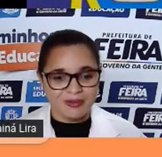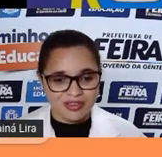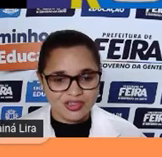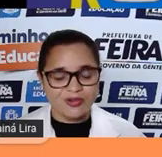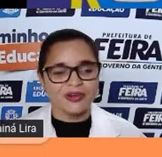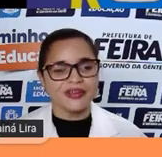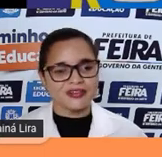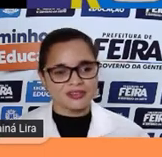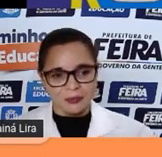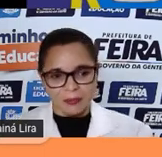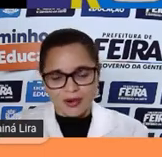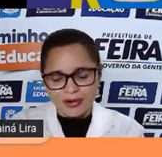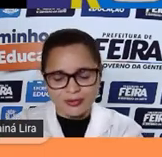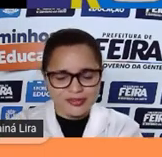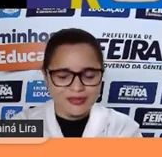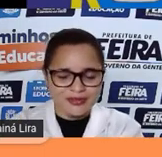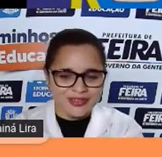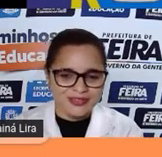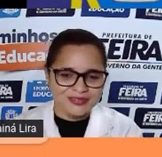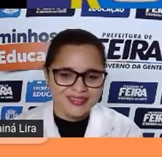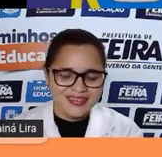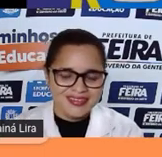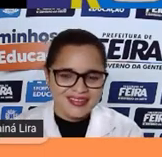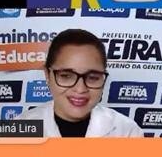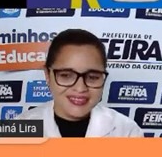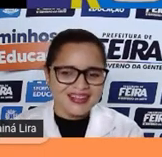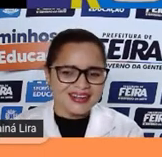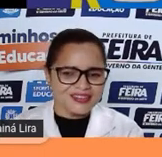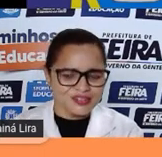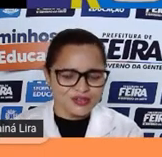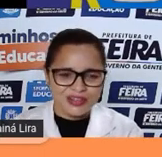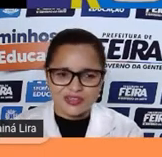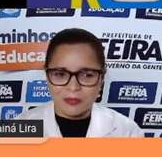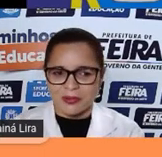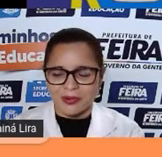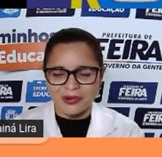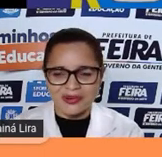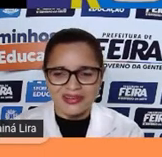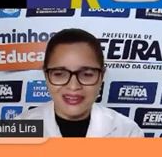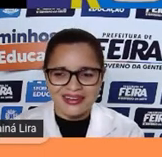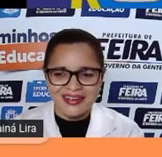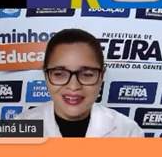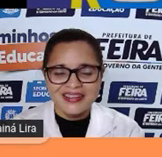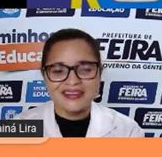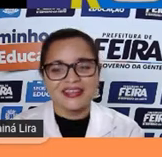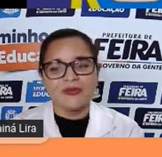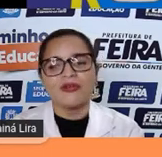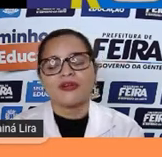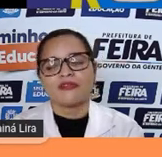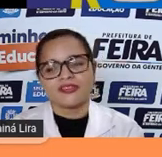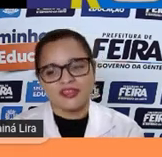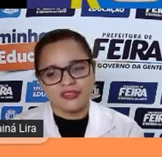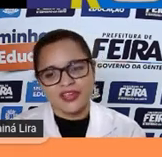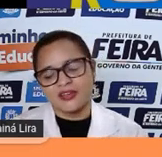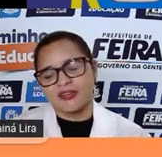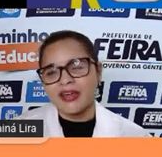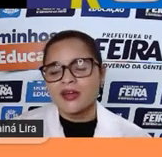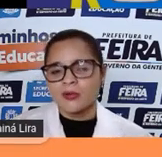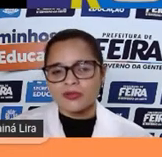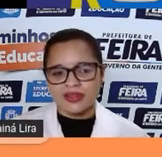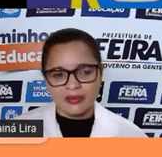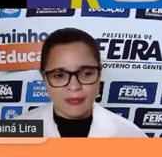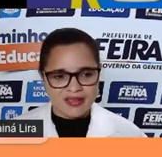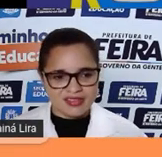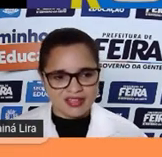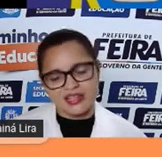Ó, acho que eu conheço. Era um porco, o segundo ano? Será que esse som era de um porco? Então, vocês viram, né?